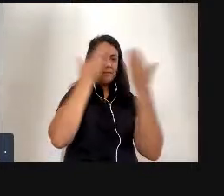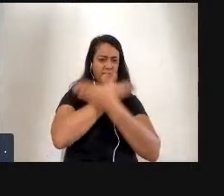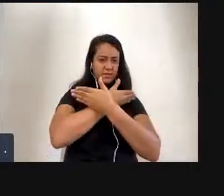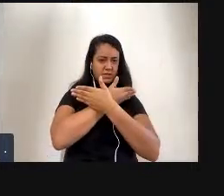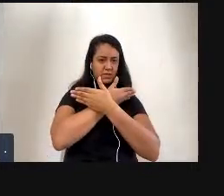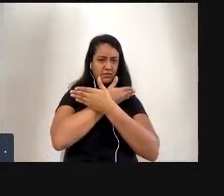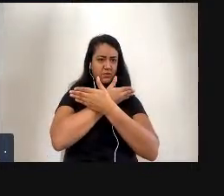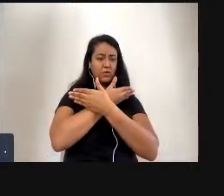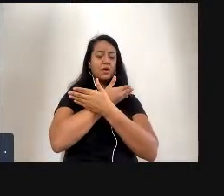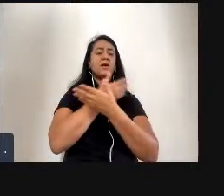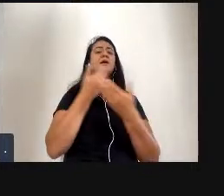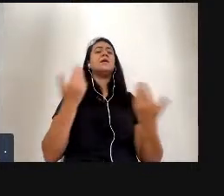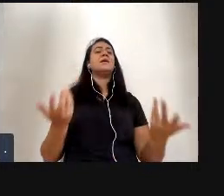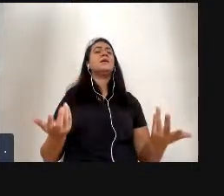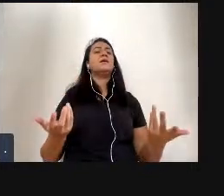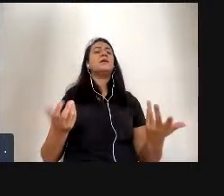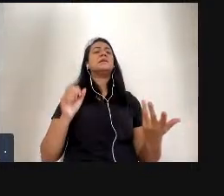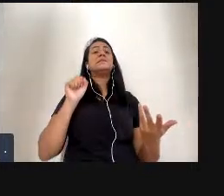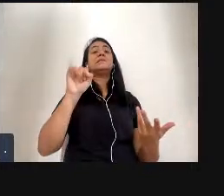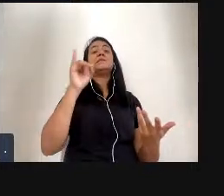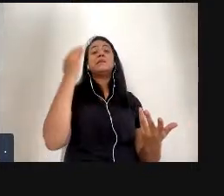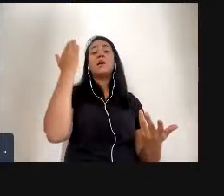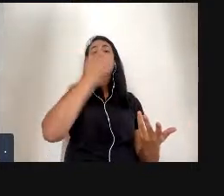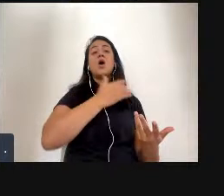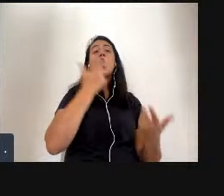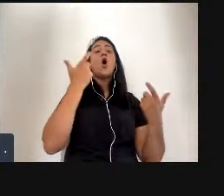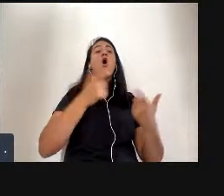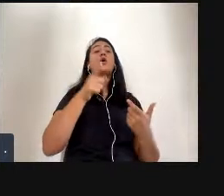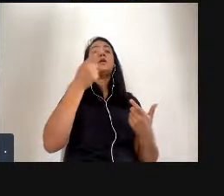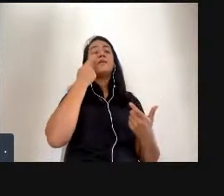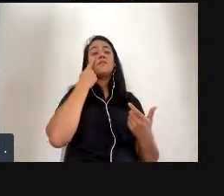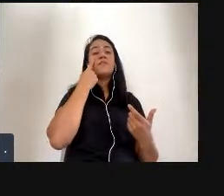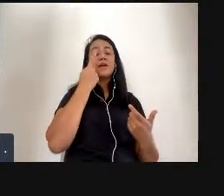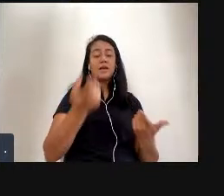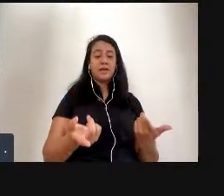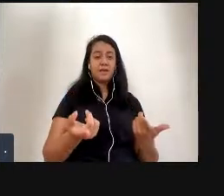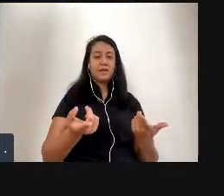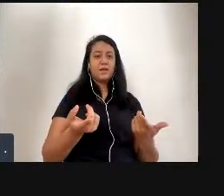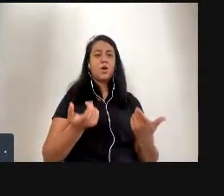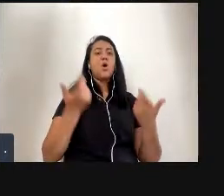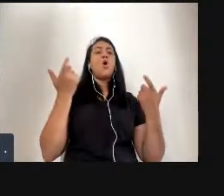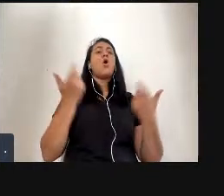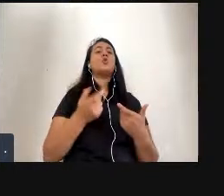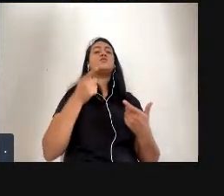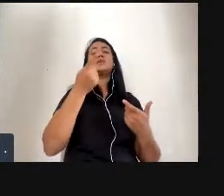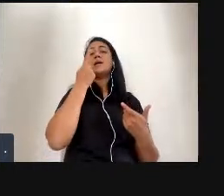visível, onde você o vê? Onde você não vê o cuidado?